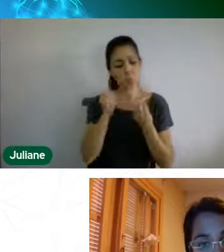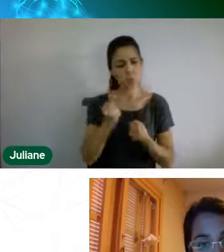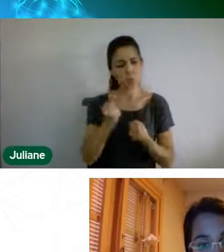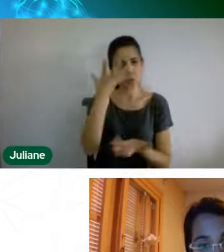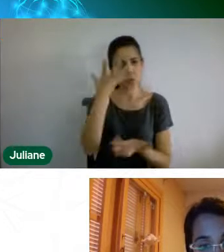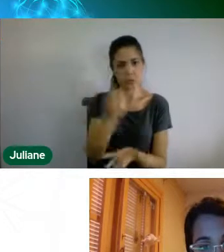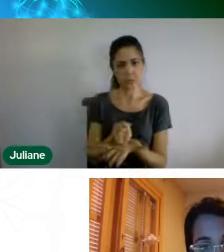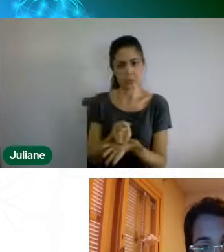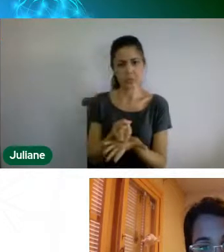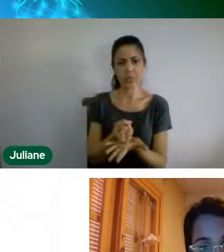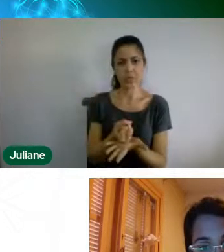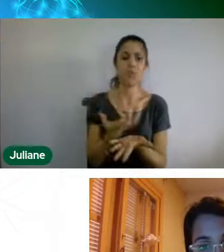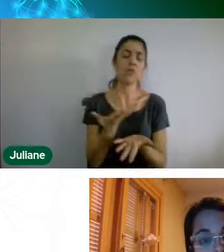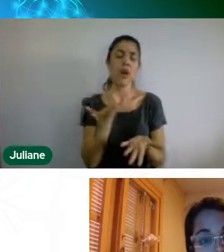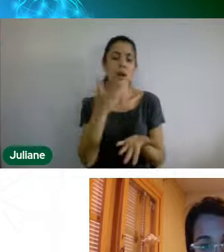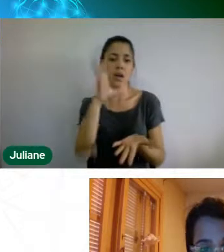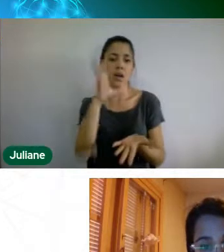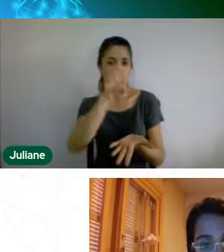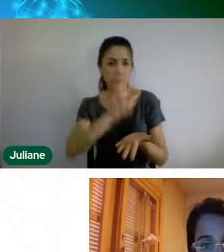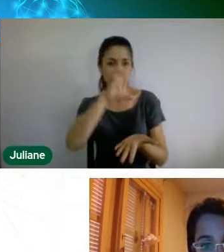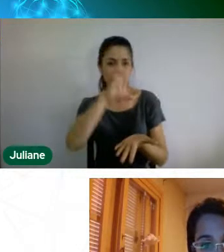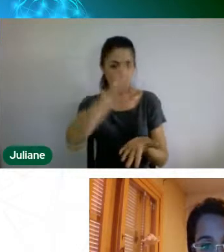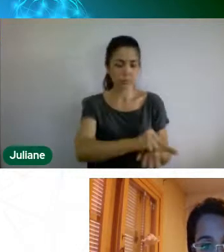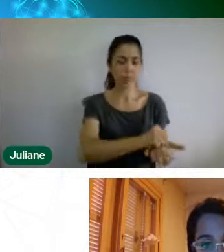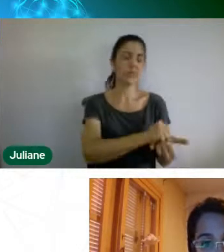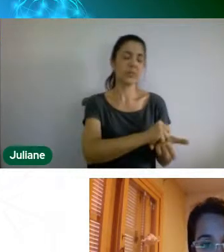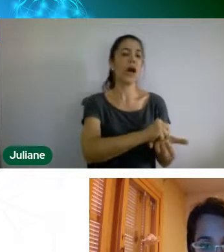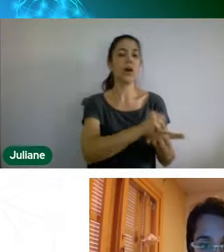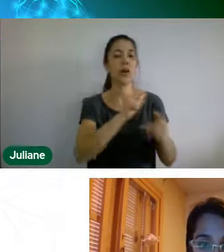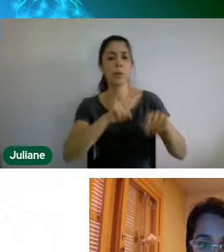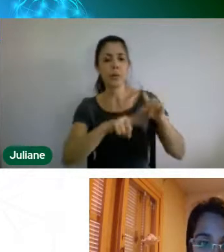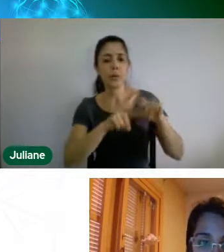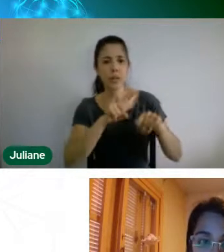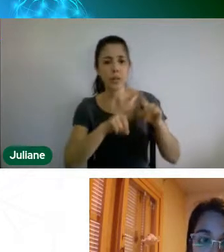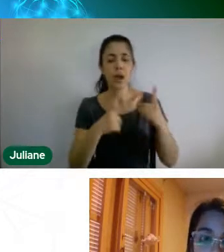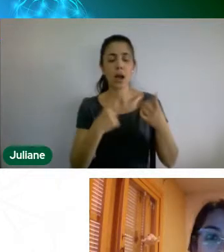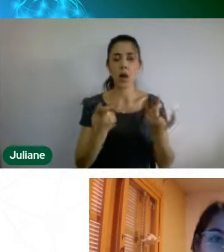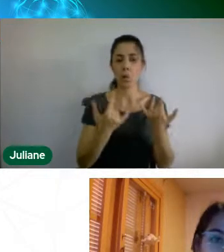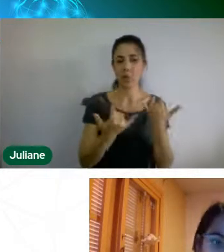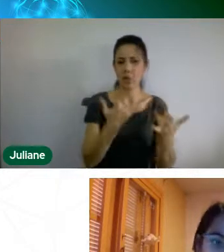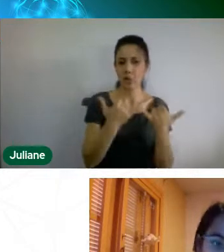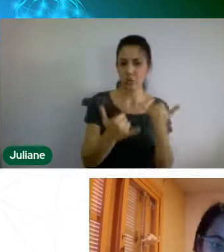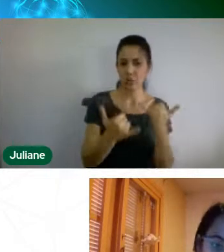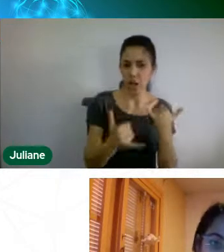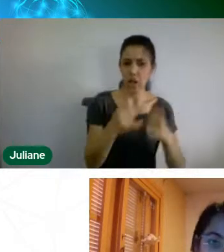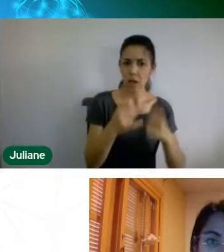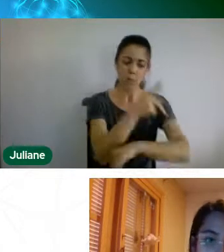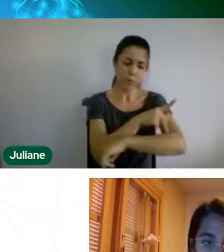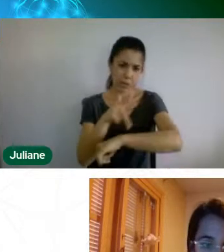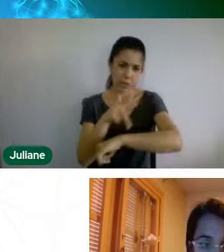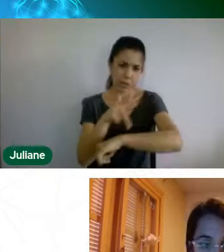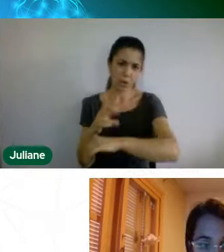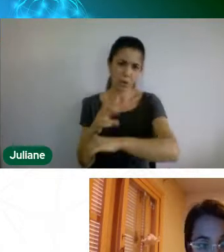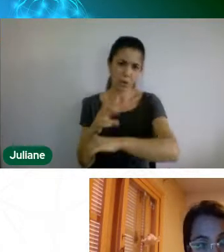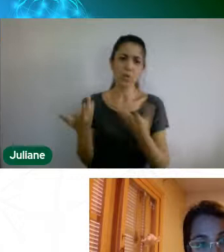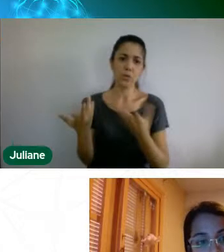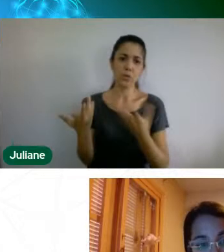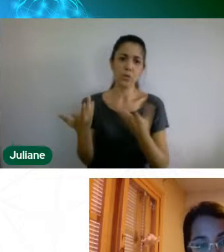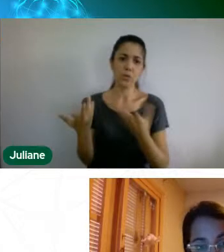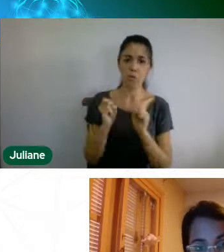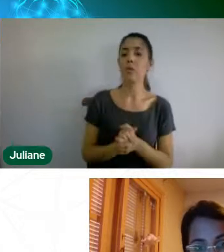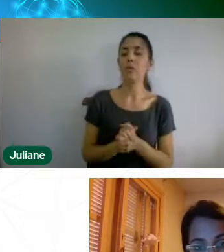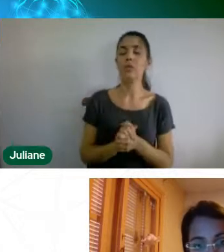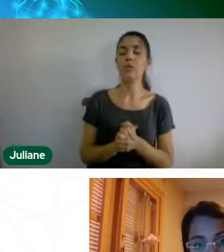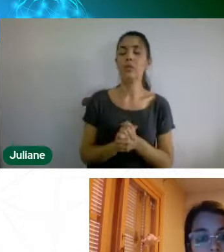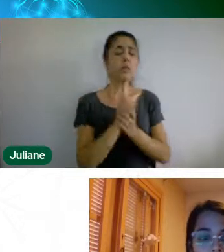atividades pedagógicas que poderiam ser realizadas, isso? Isso, a gente alinhou, algumas aqui eu mostrei para vocês, estão alinhadas com BNCC, com os